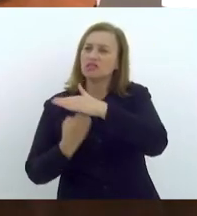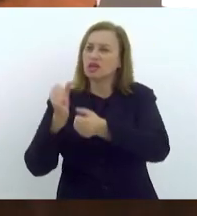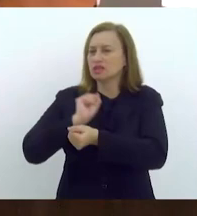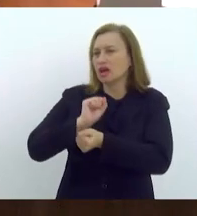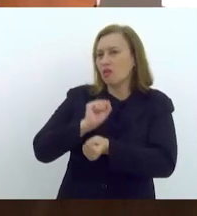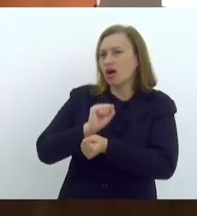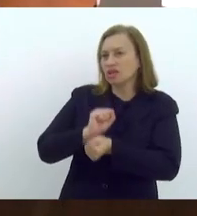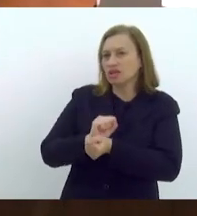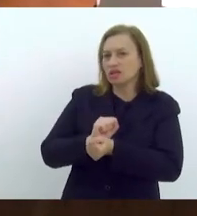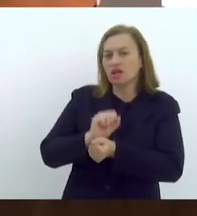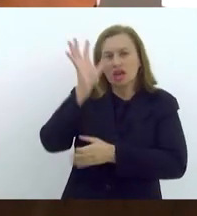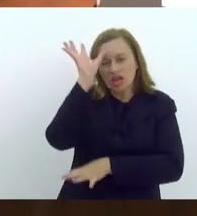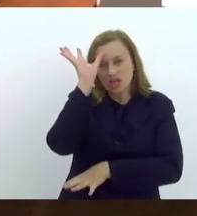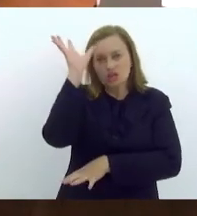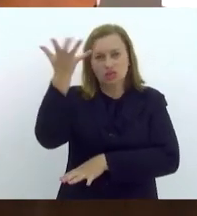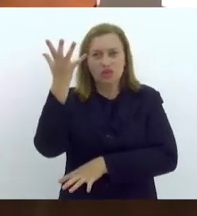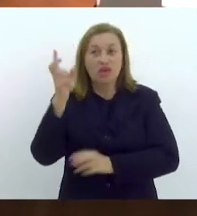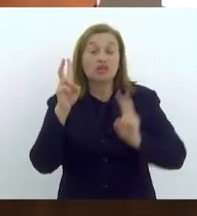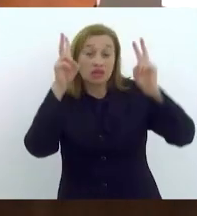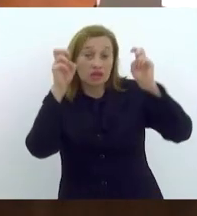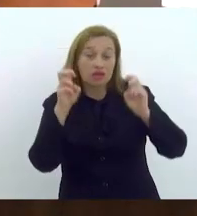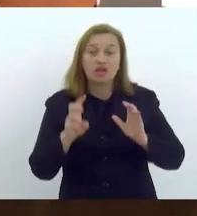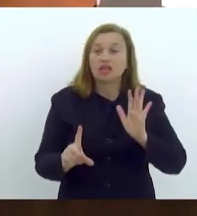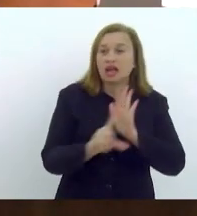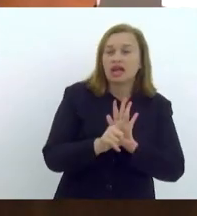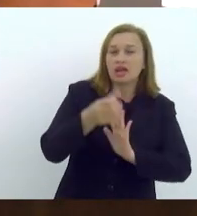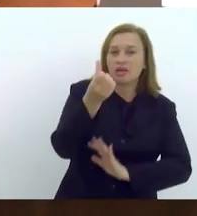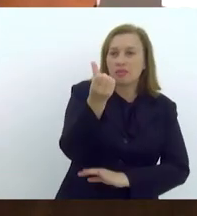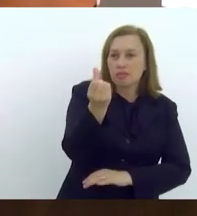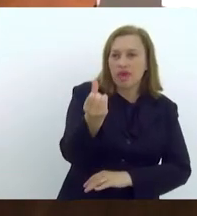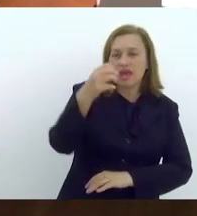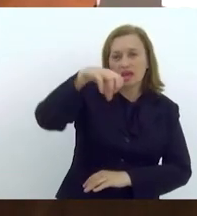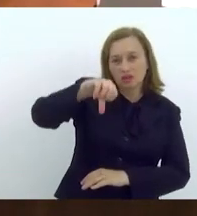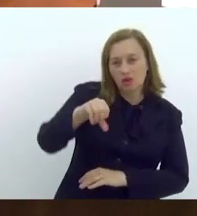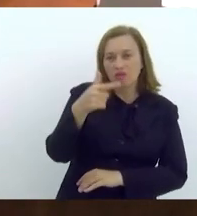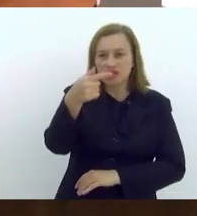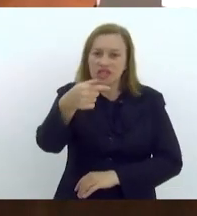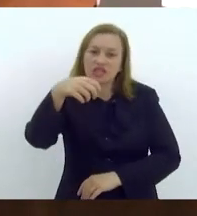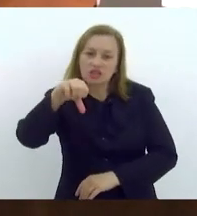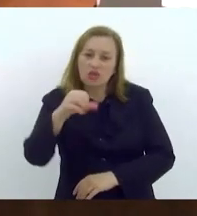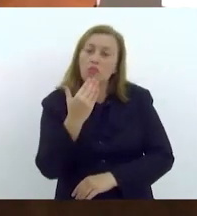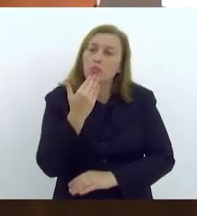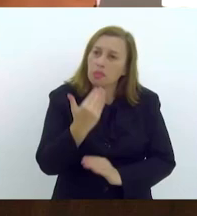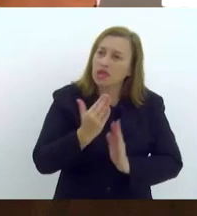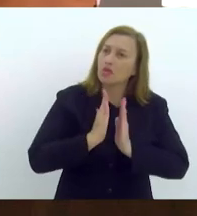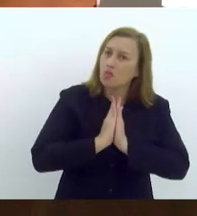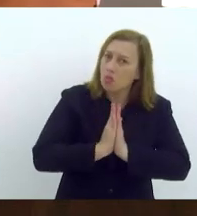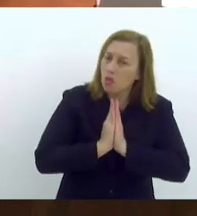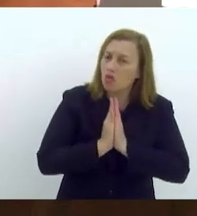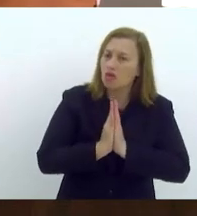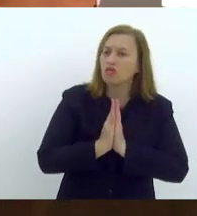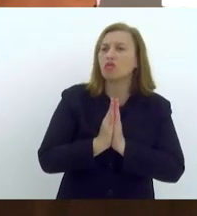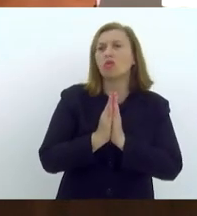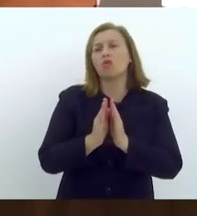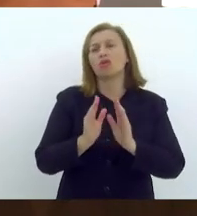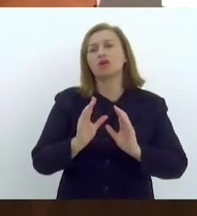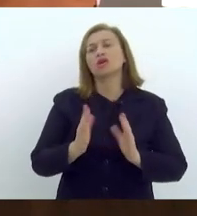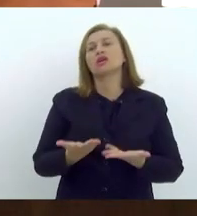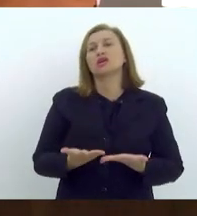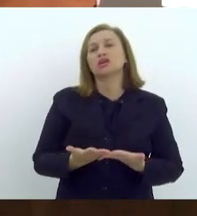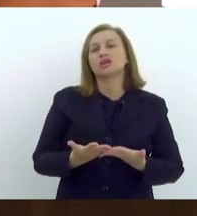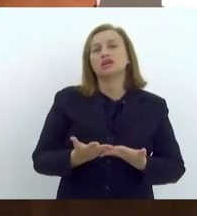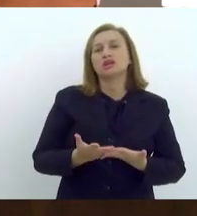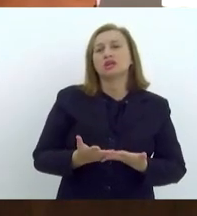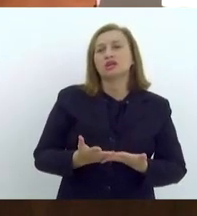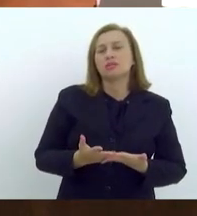a solução dessa questão da lei 6979. Então, se for possível, eu queria solicitar o seu empenho costumeiro de